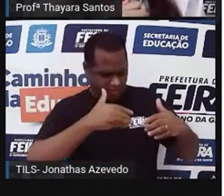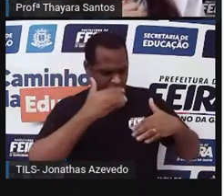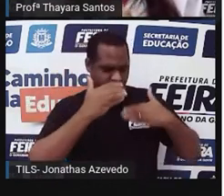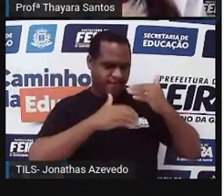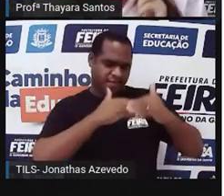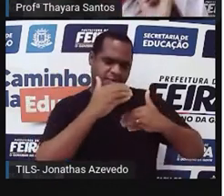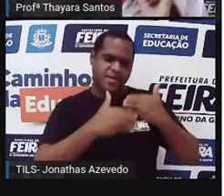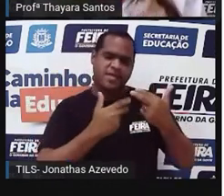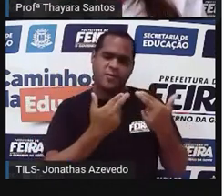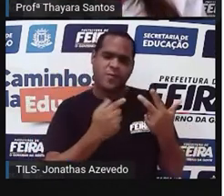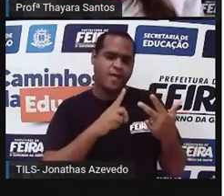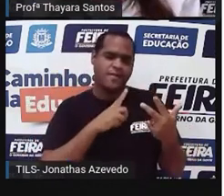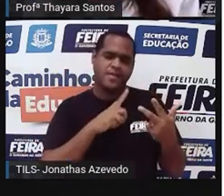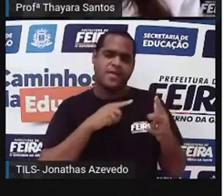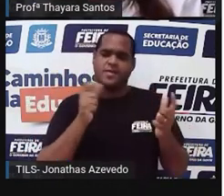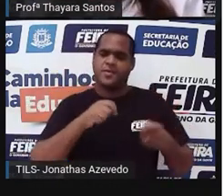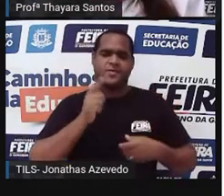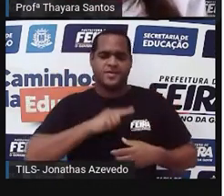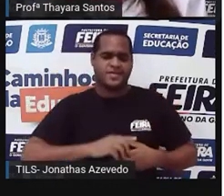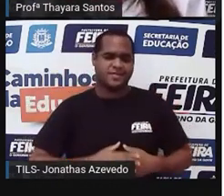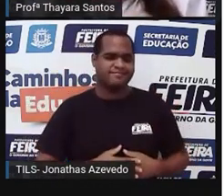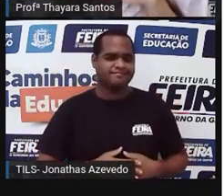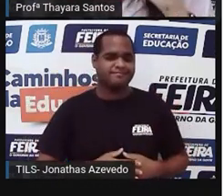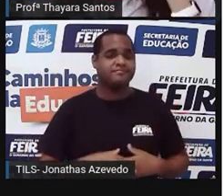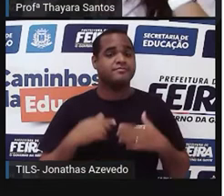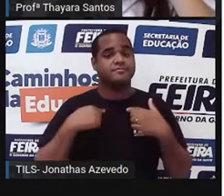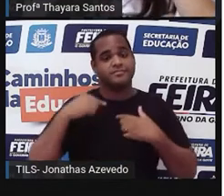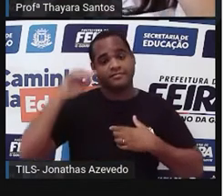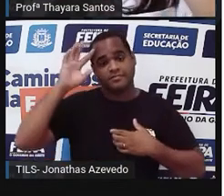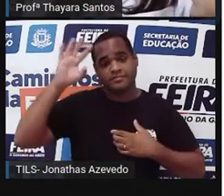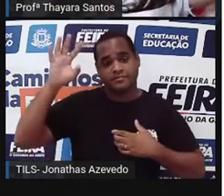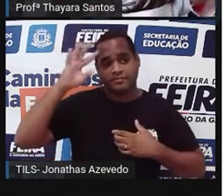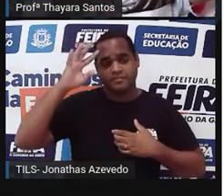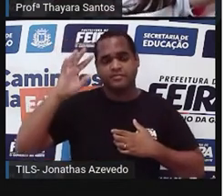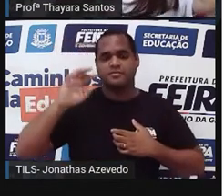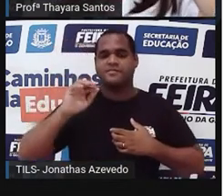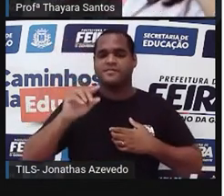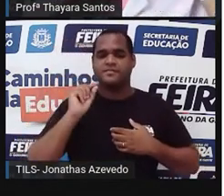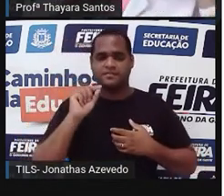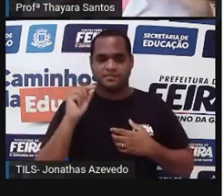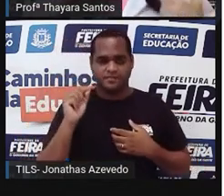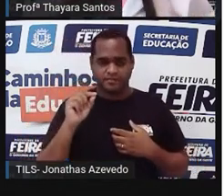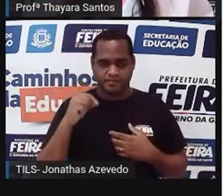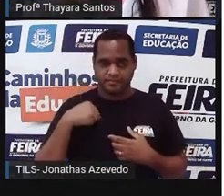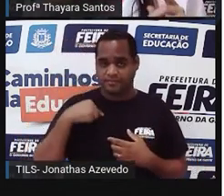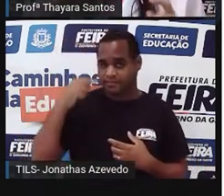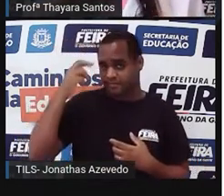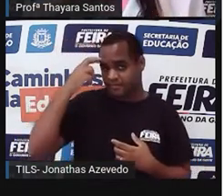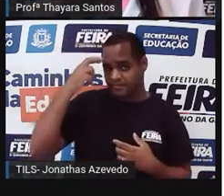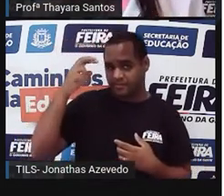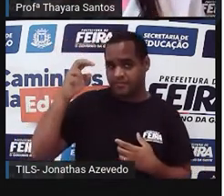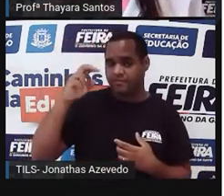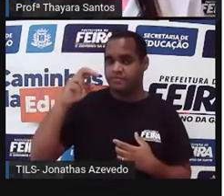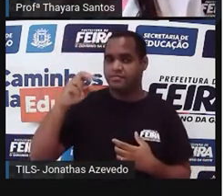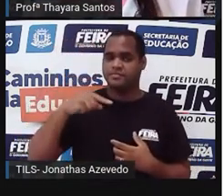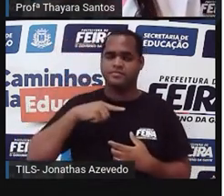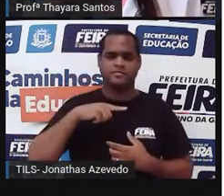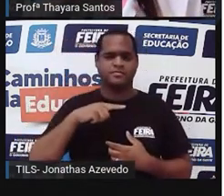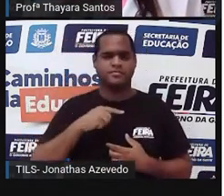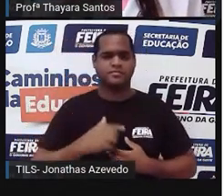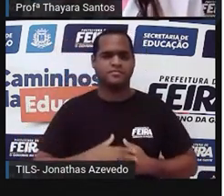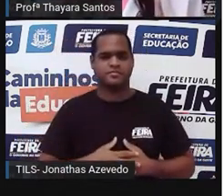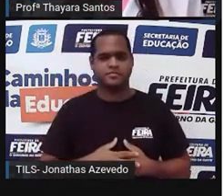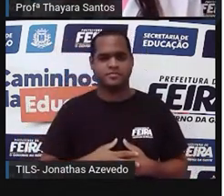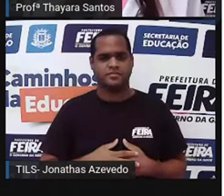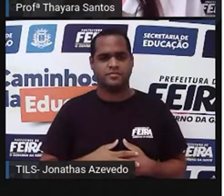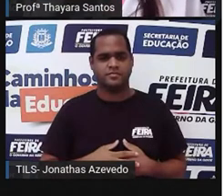crescido. Mas aí vocês podem me dizer o seguinte, Pró, mas tem uma cultura, se eu não me engano, eu não lembro